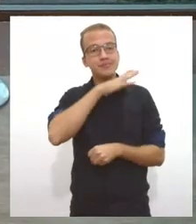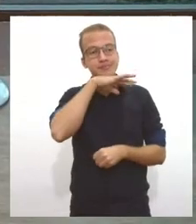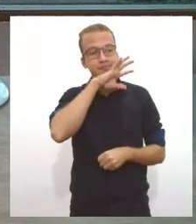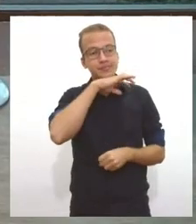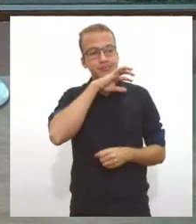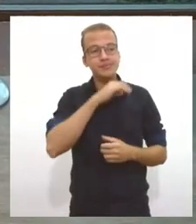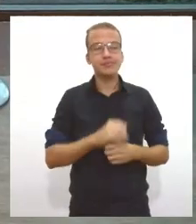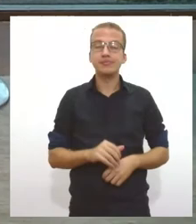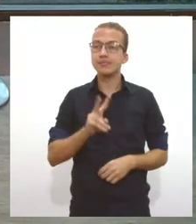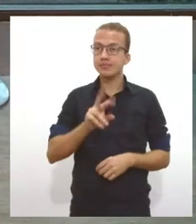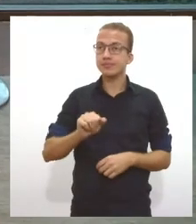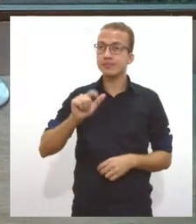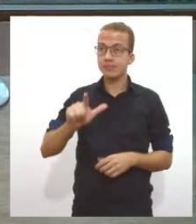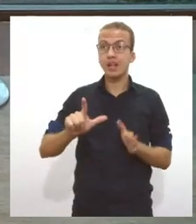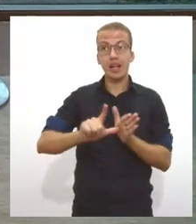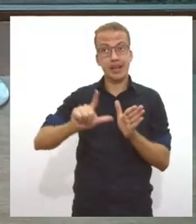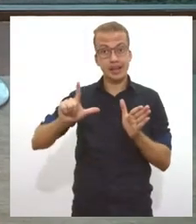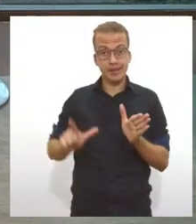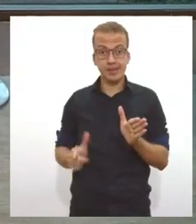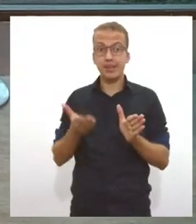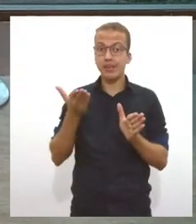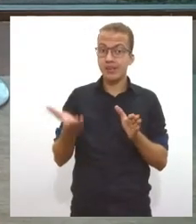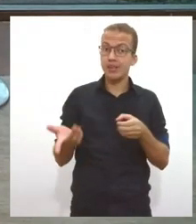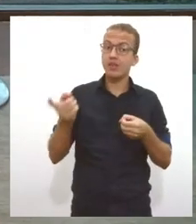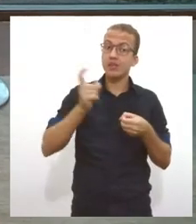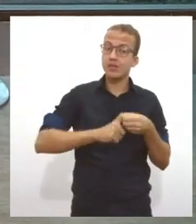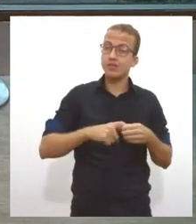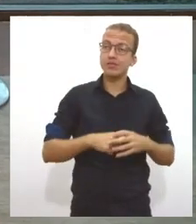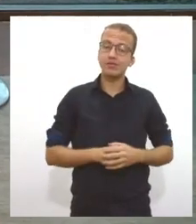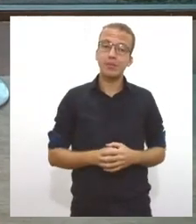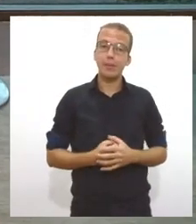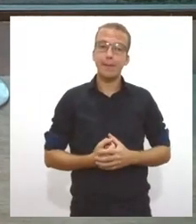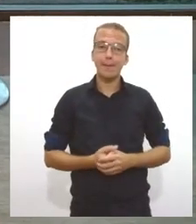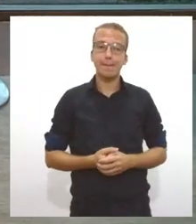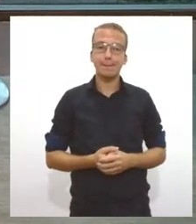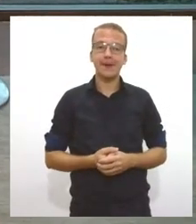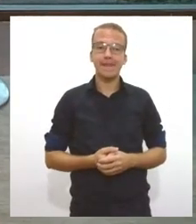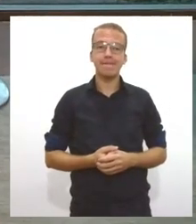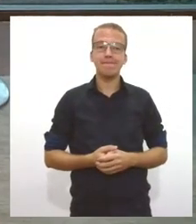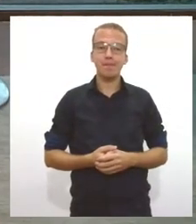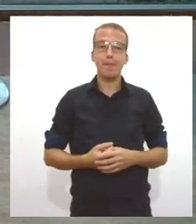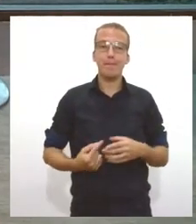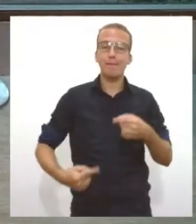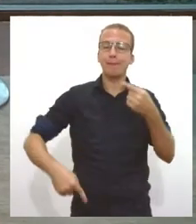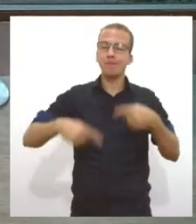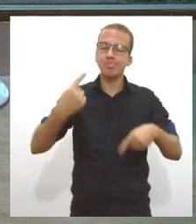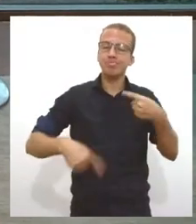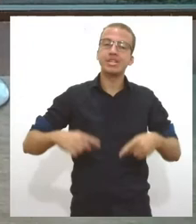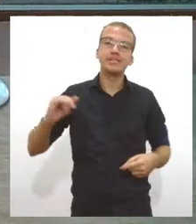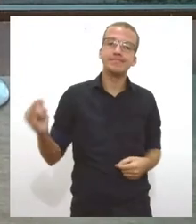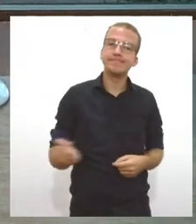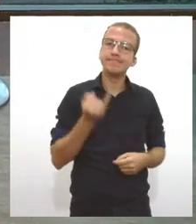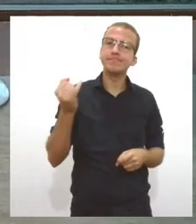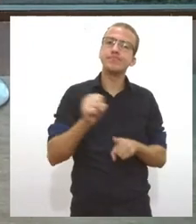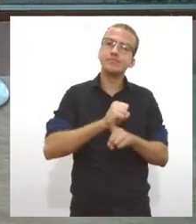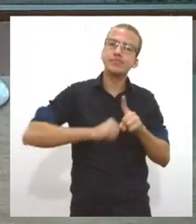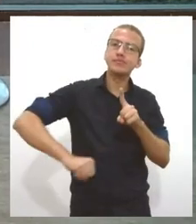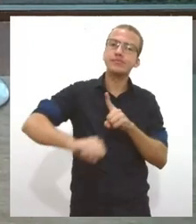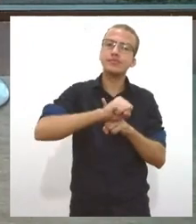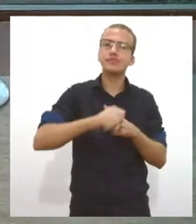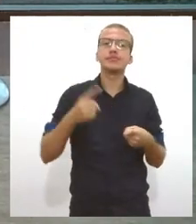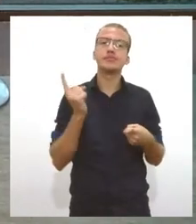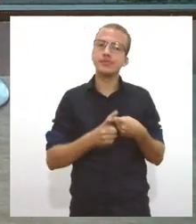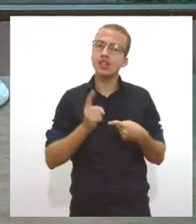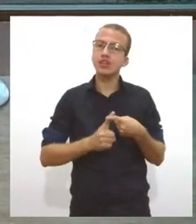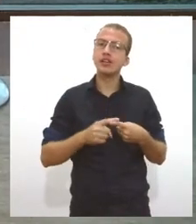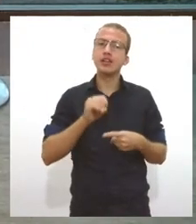antes de você retomar com a outra nota essa é uma discussão extremamente importante para a sociedade porque se você